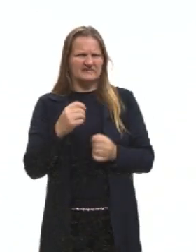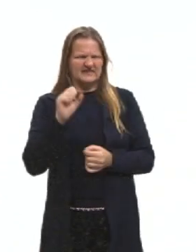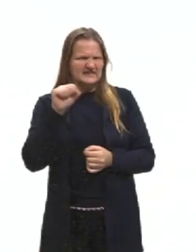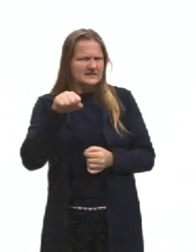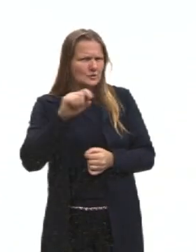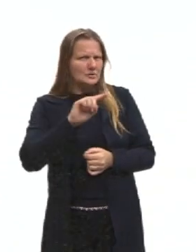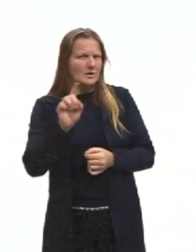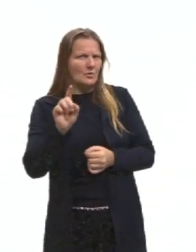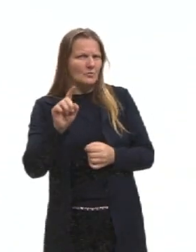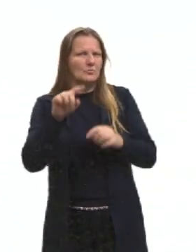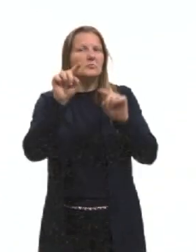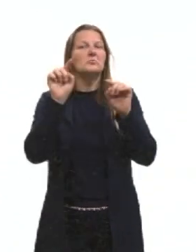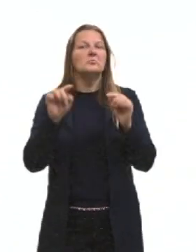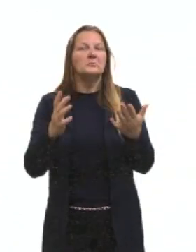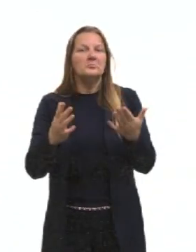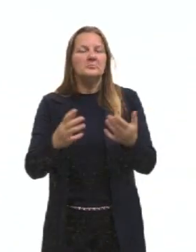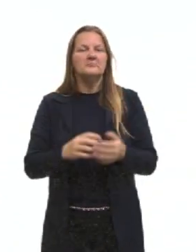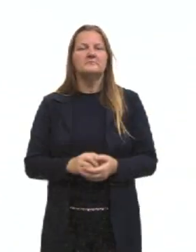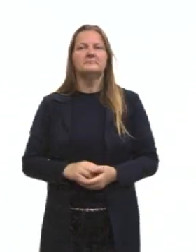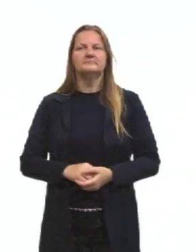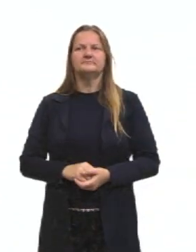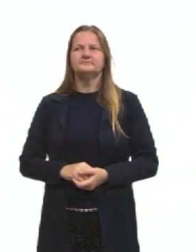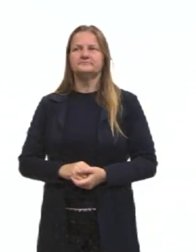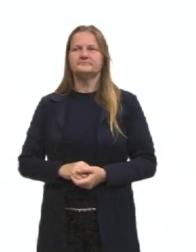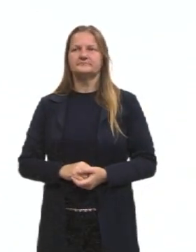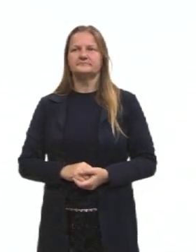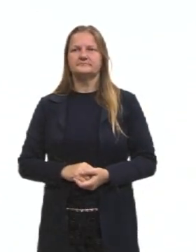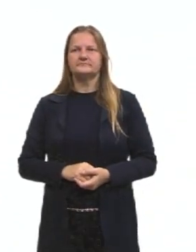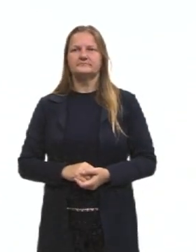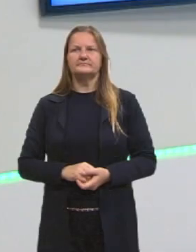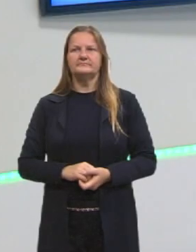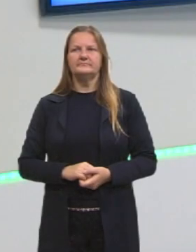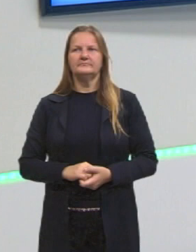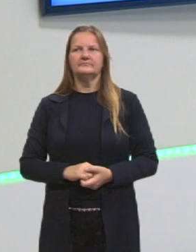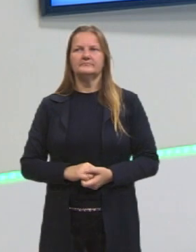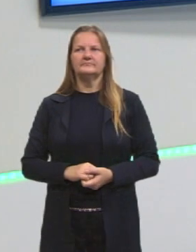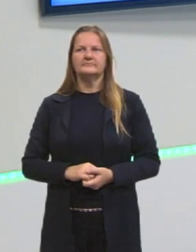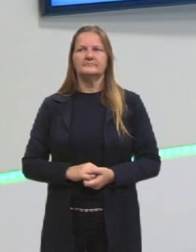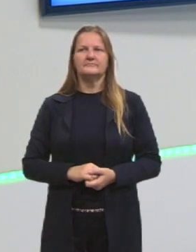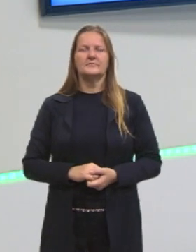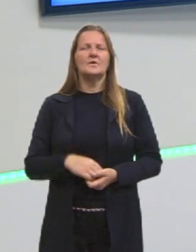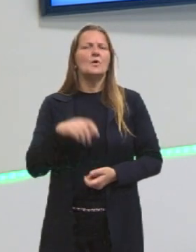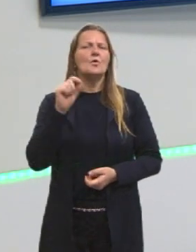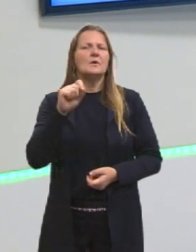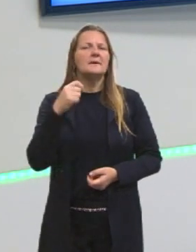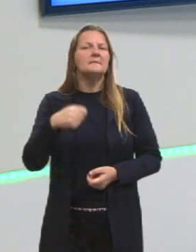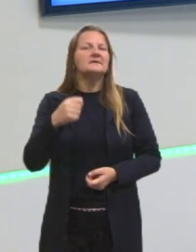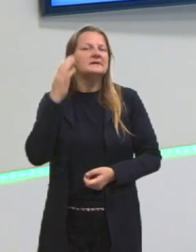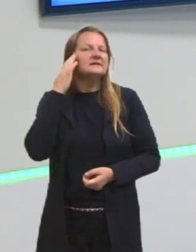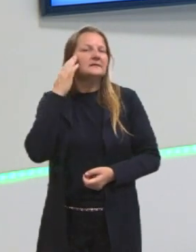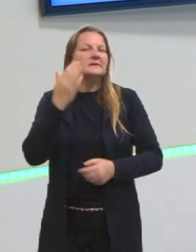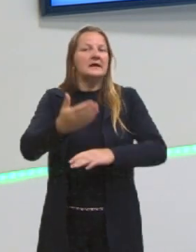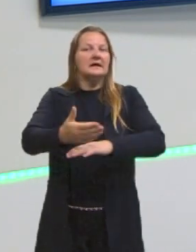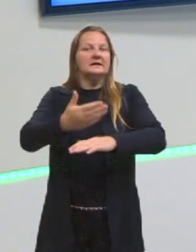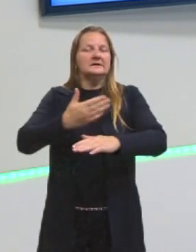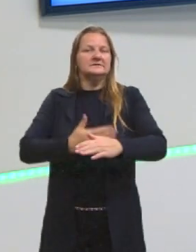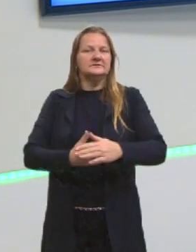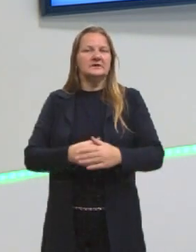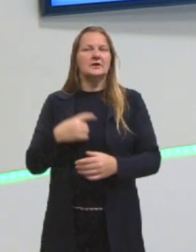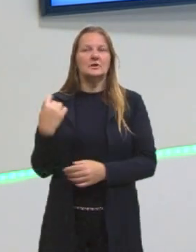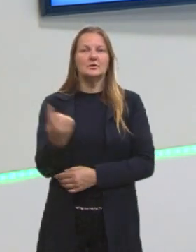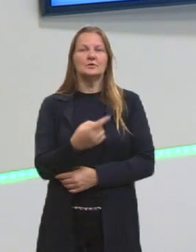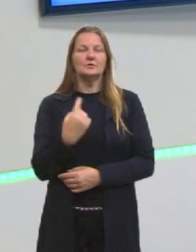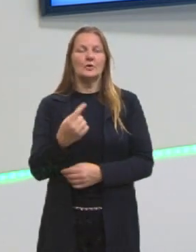e agora? Será que estrangeirismo deixa a redação top? Antes de tudo, o que a gente precisa saber? Porque nós